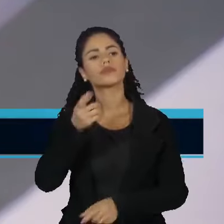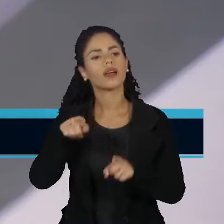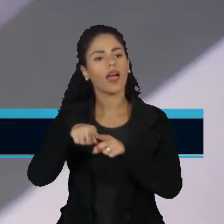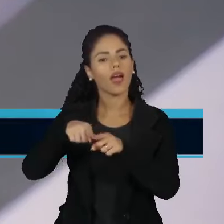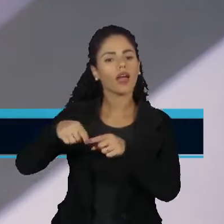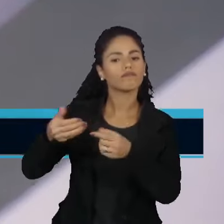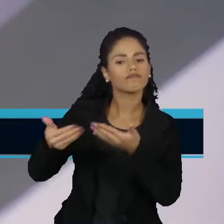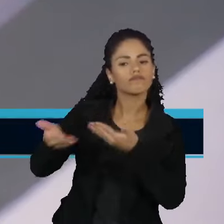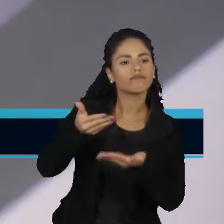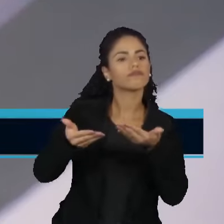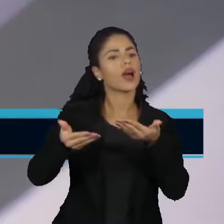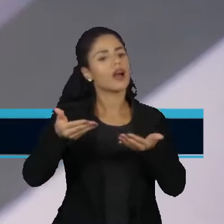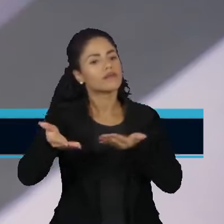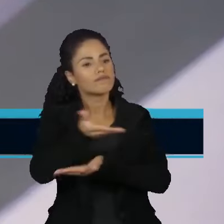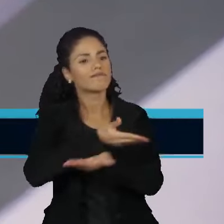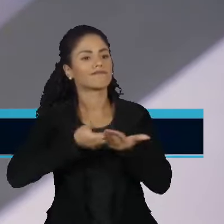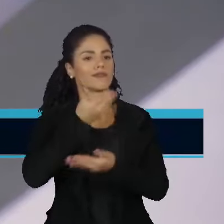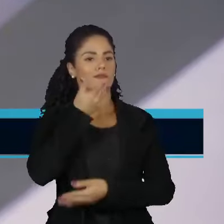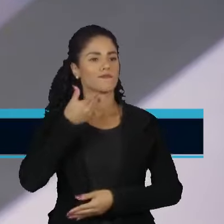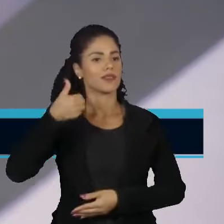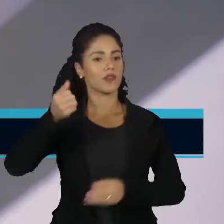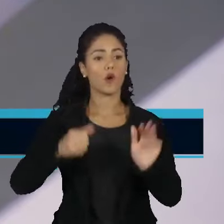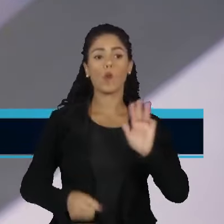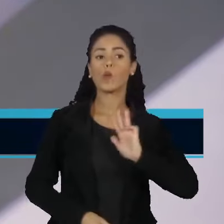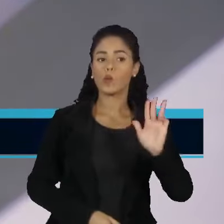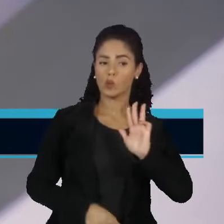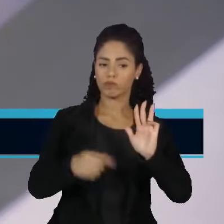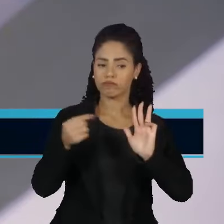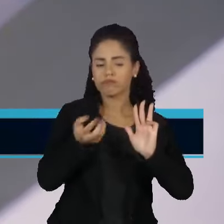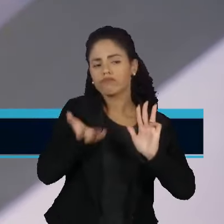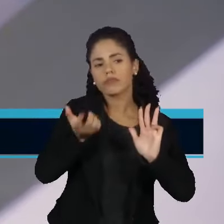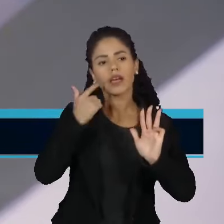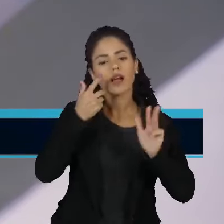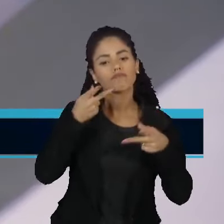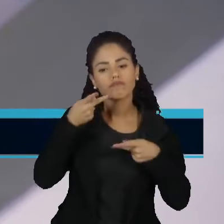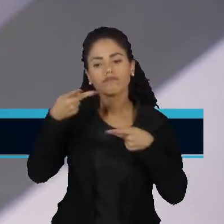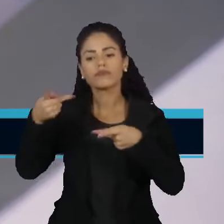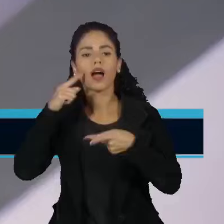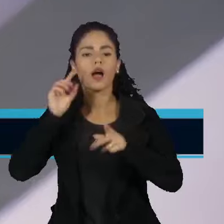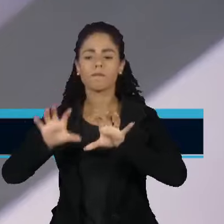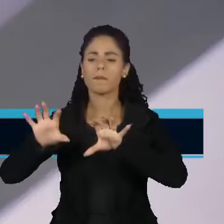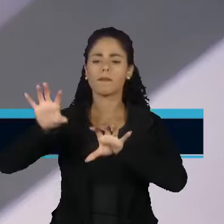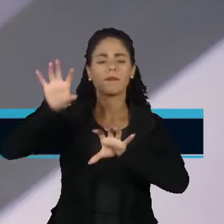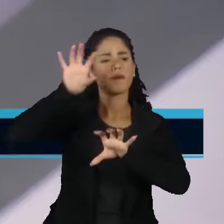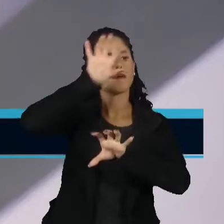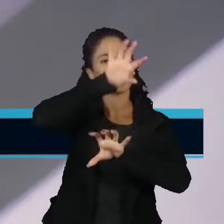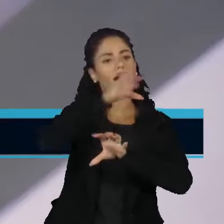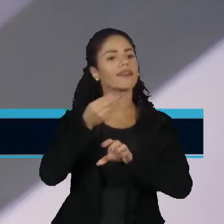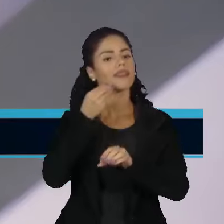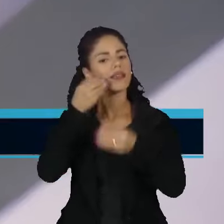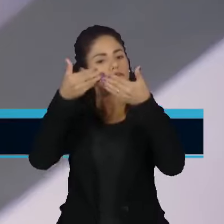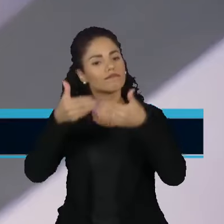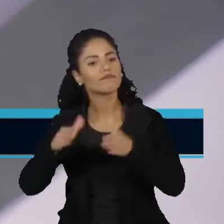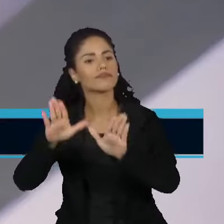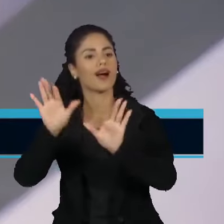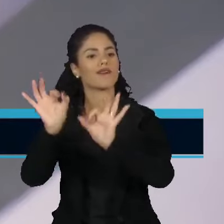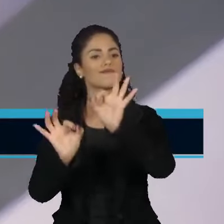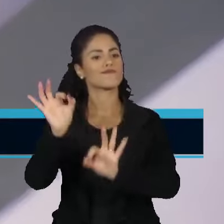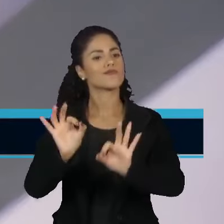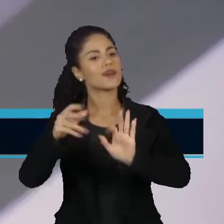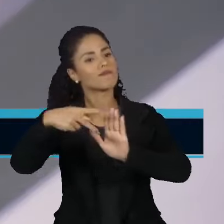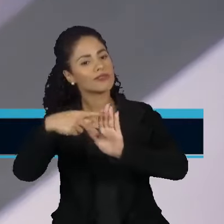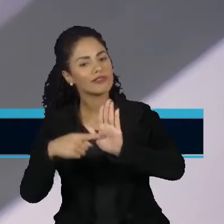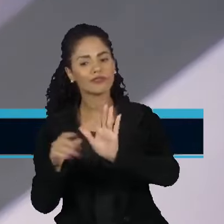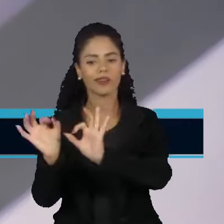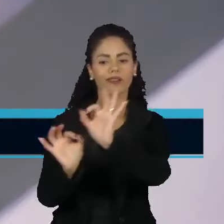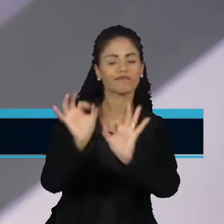relação melhor com eles. Lula pretende voltar a visitar os estados, inaugurar obras, lançar projetos e ele tem feito